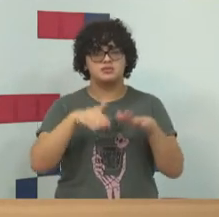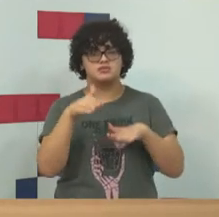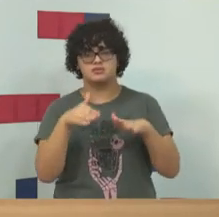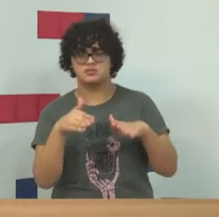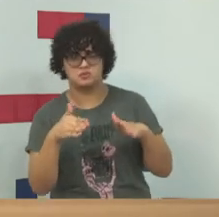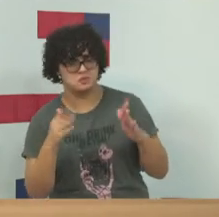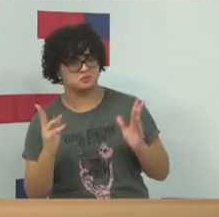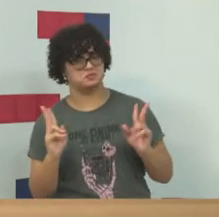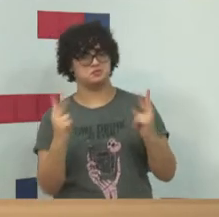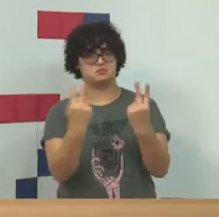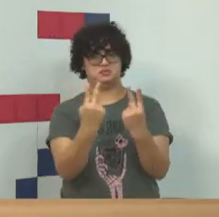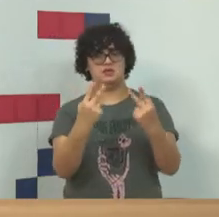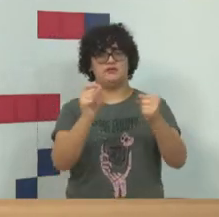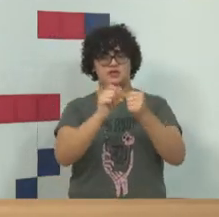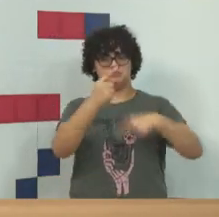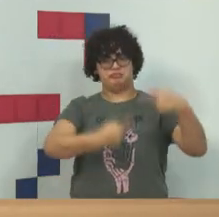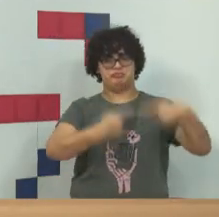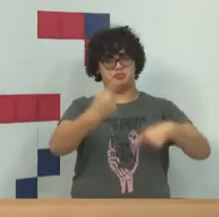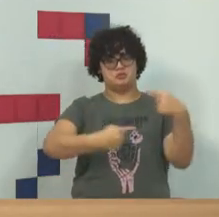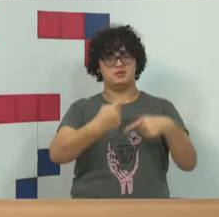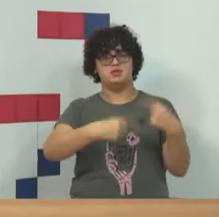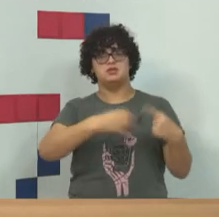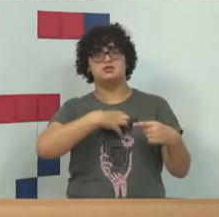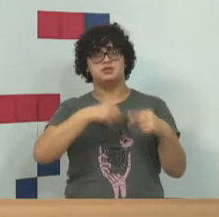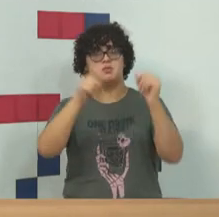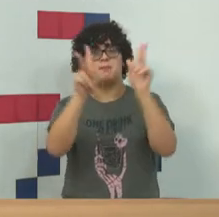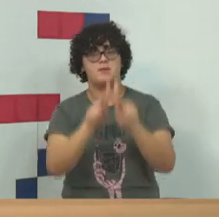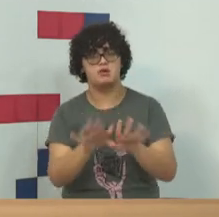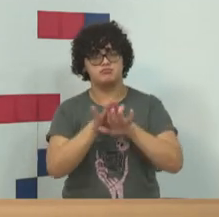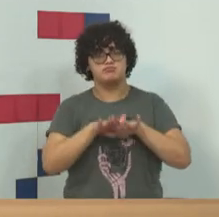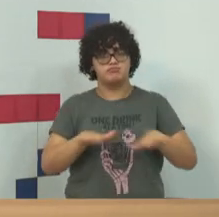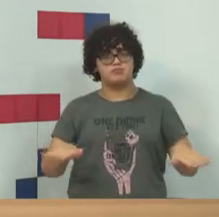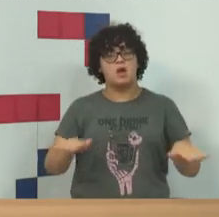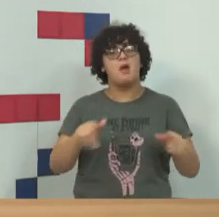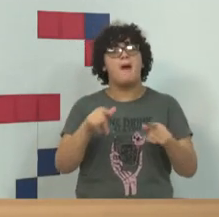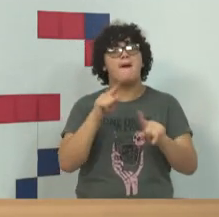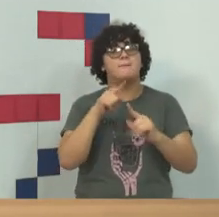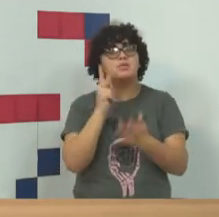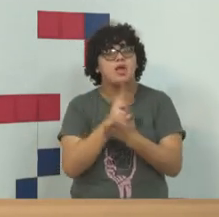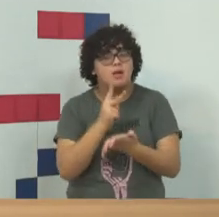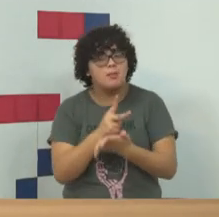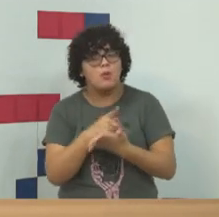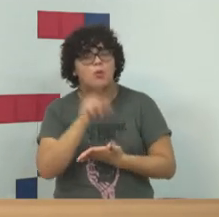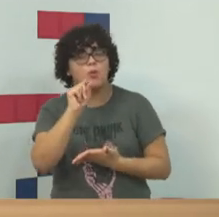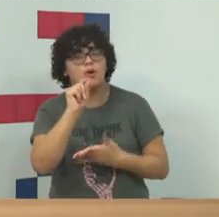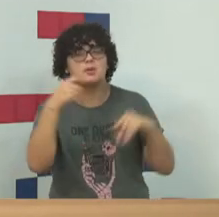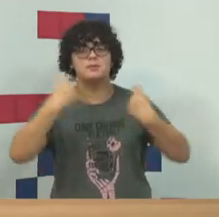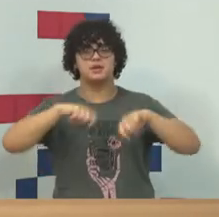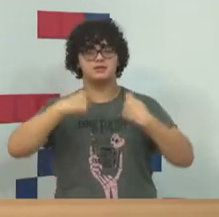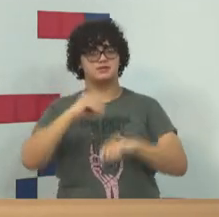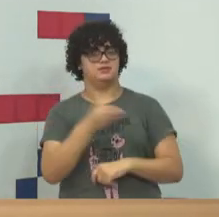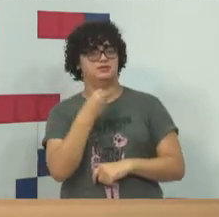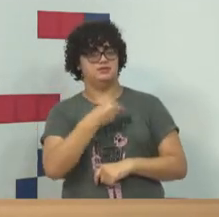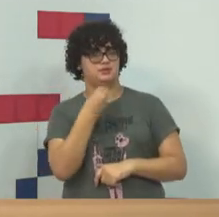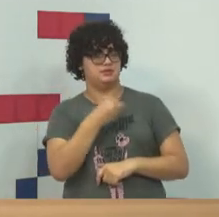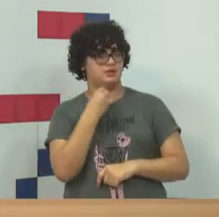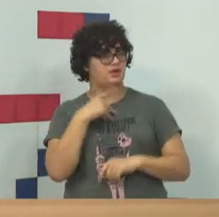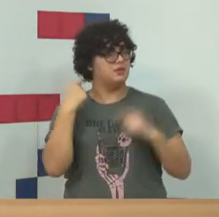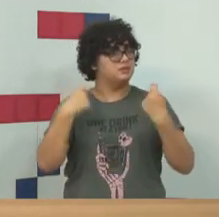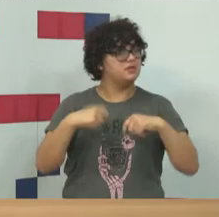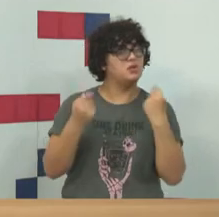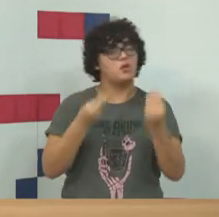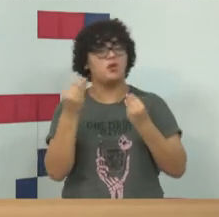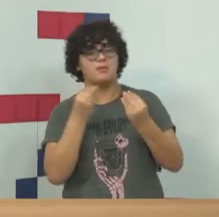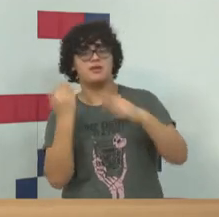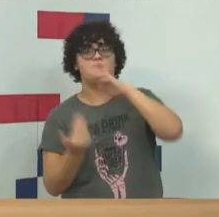coexistem, eles precisam existir de forma harmônica, e ao mesmo tempo que eles precisam viver de forma harmônica, eles